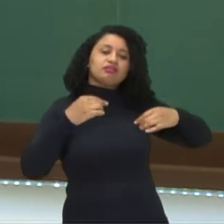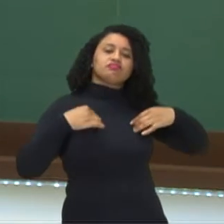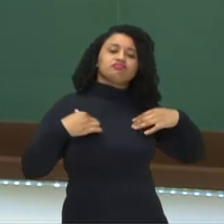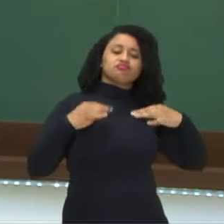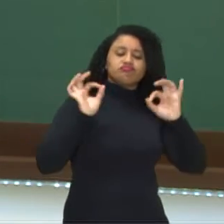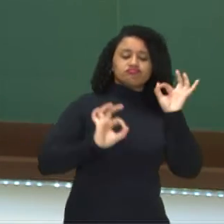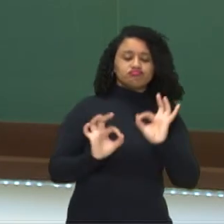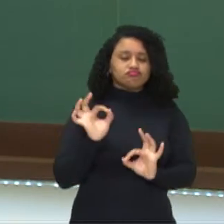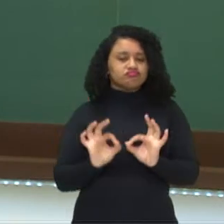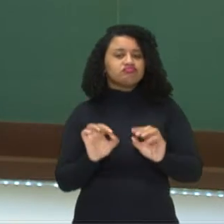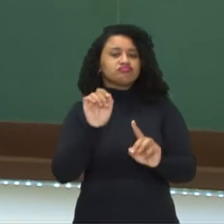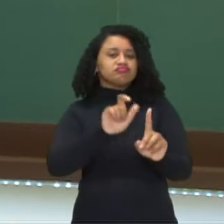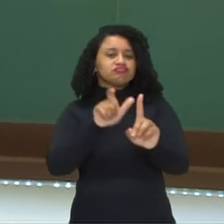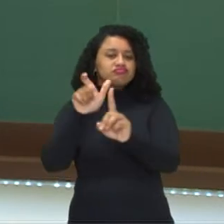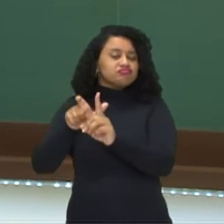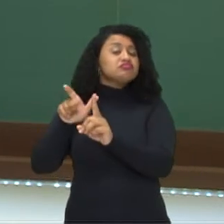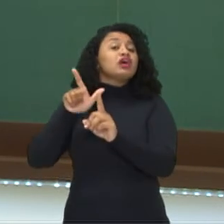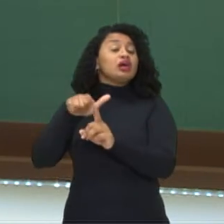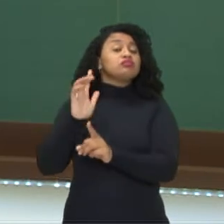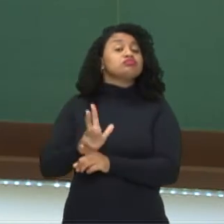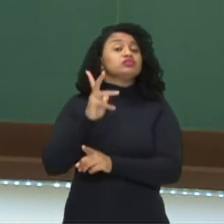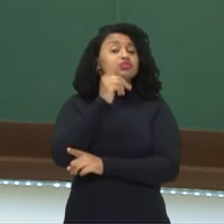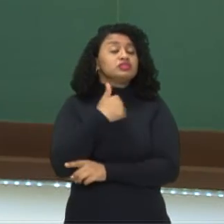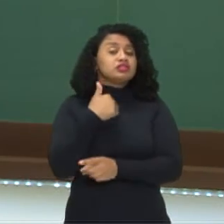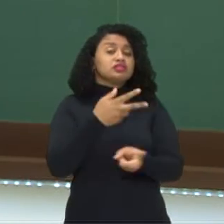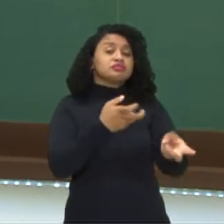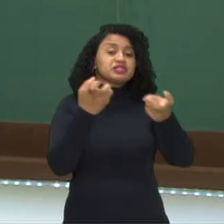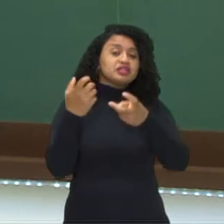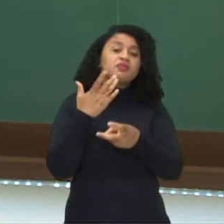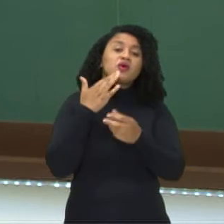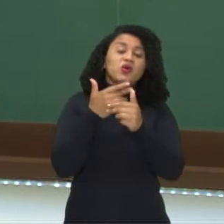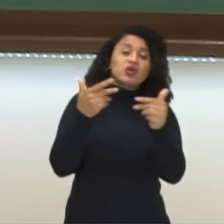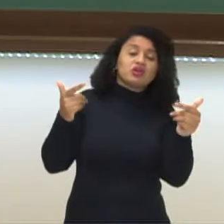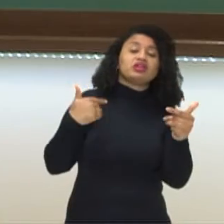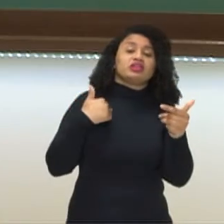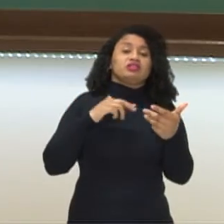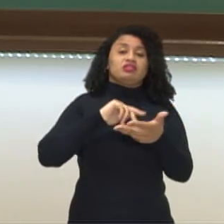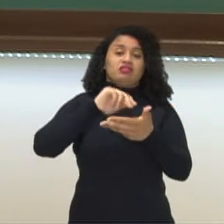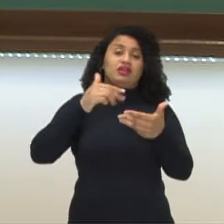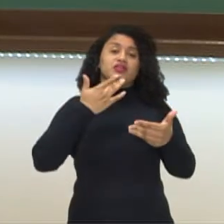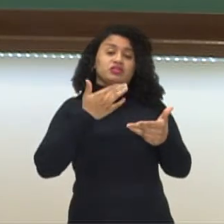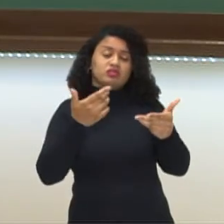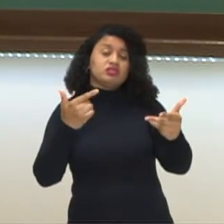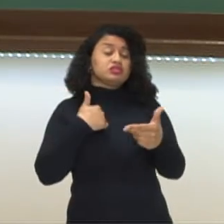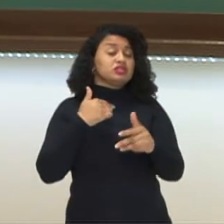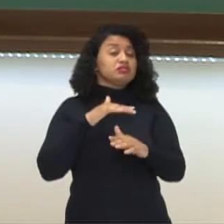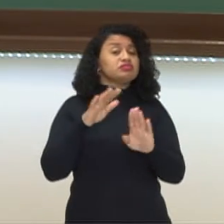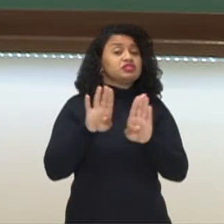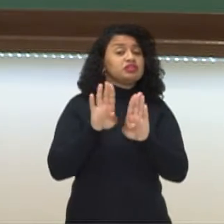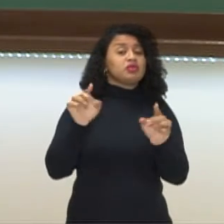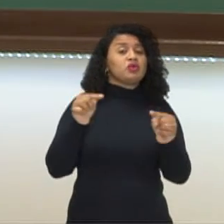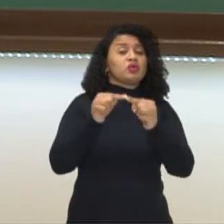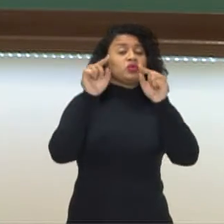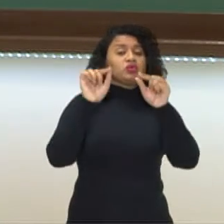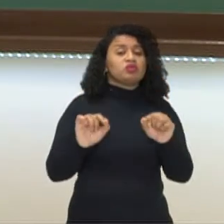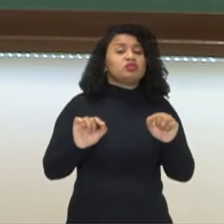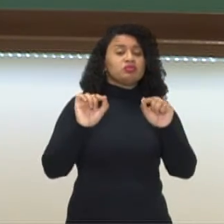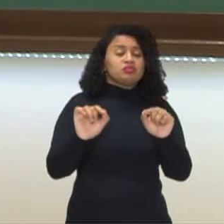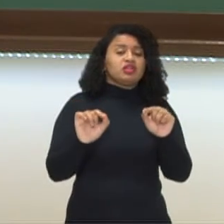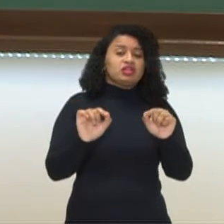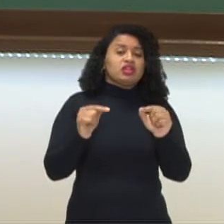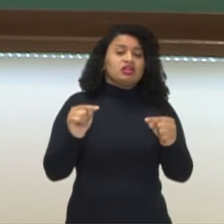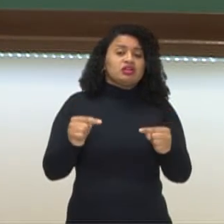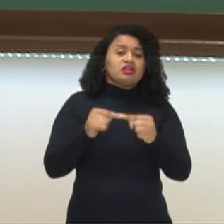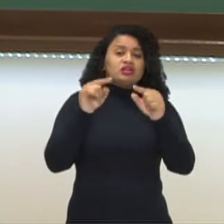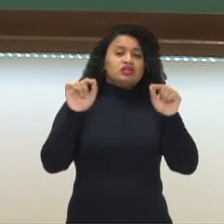ali das personagens. É muito lindo, muito colorido, cheio de cores. Então, tudo a ver também, né, com o Manguebit que o Chico